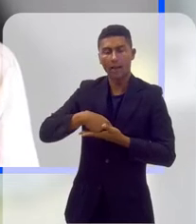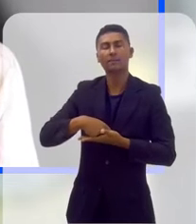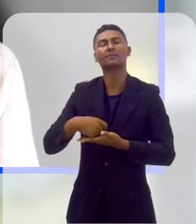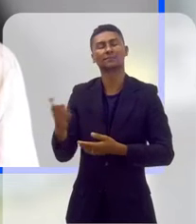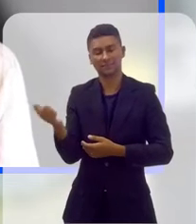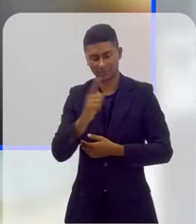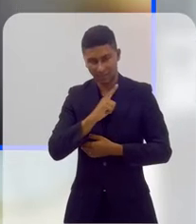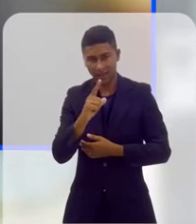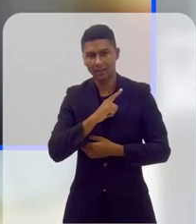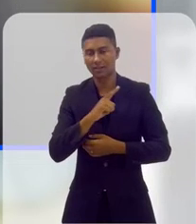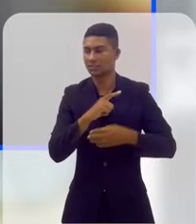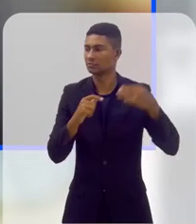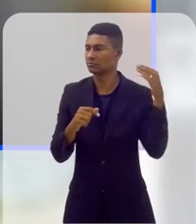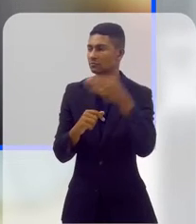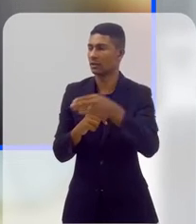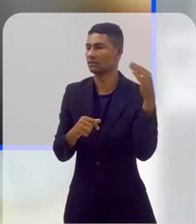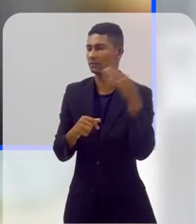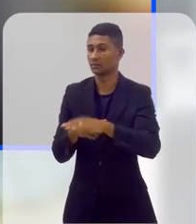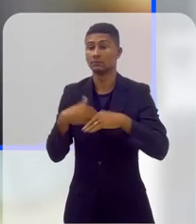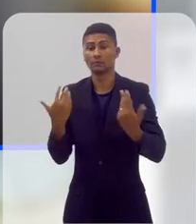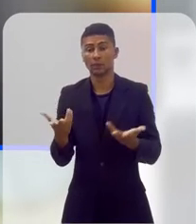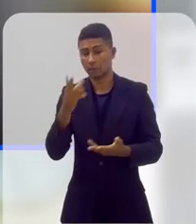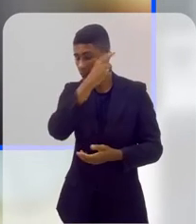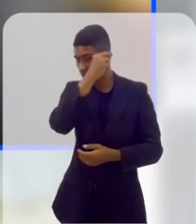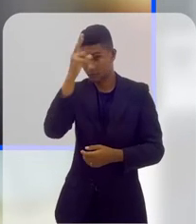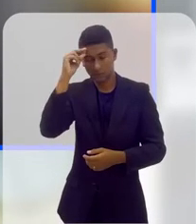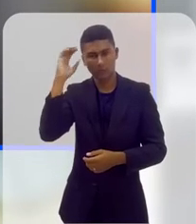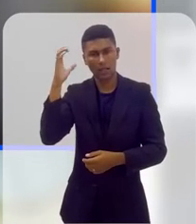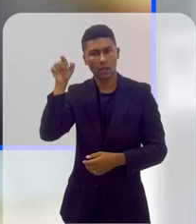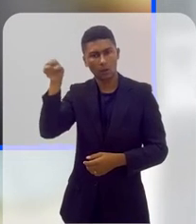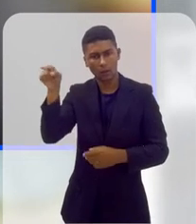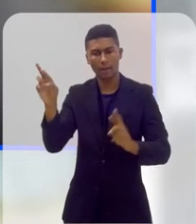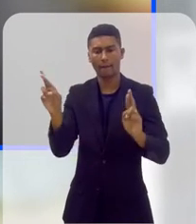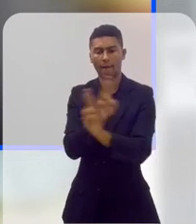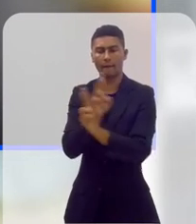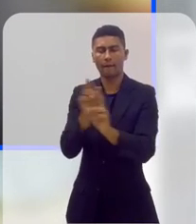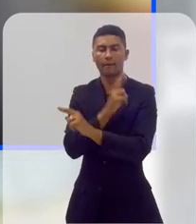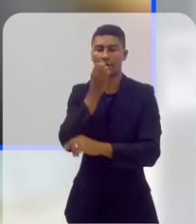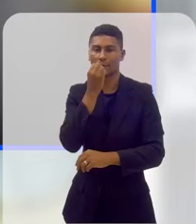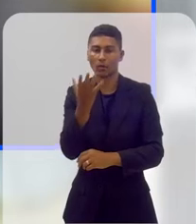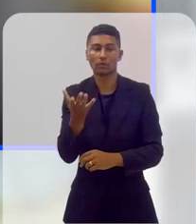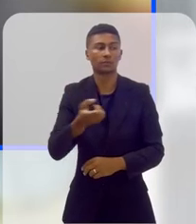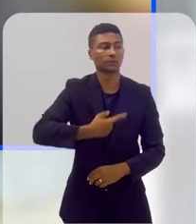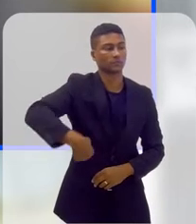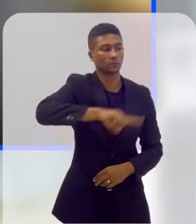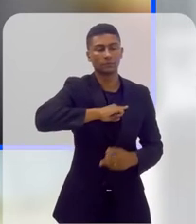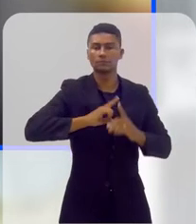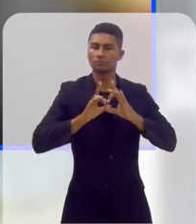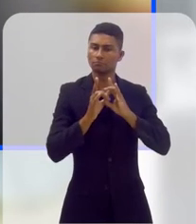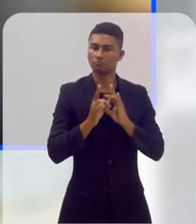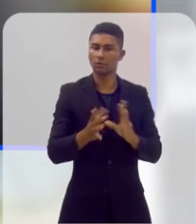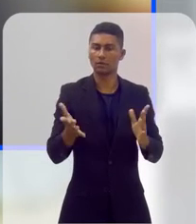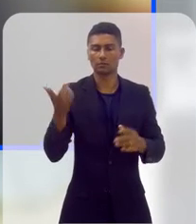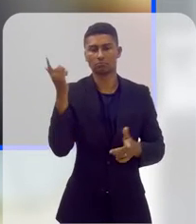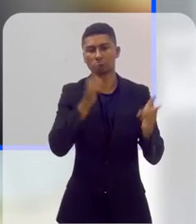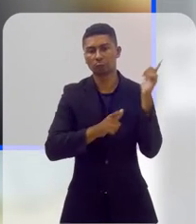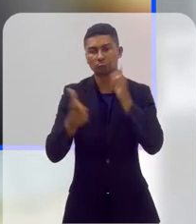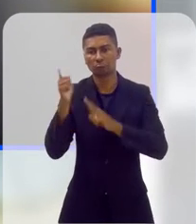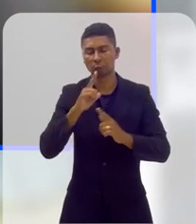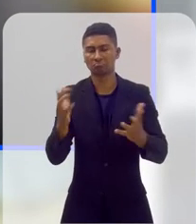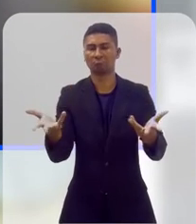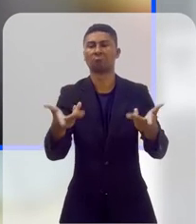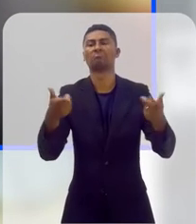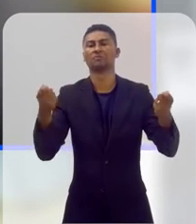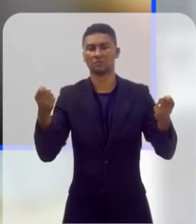trabalho que elas estão oferecendo para a sociedade, né? Então, essa relação com a Prefeitura de Niterói tem sido muito importante para nós, com total liberdade,